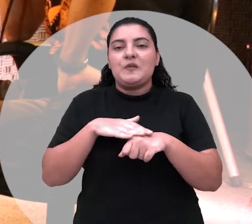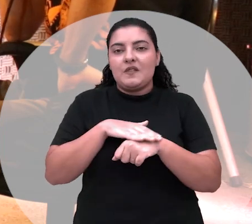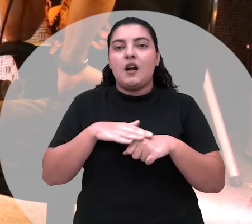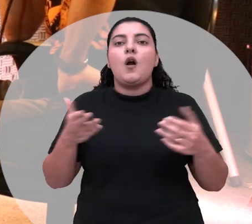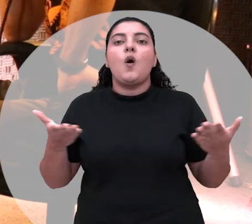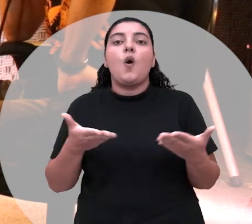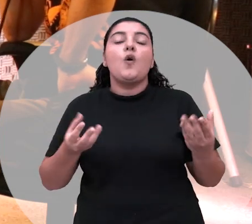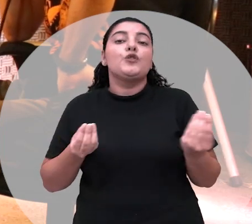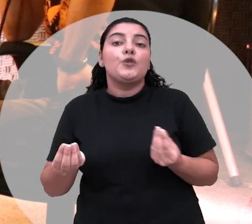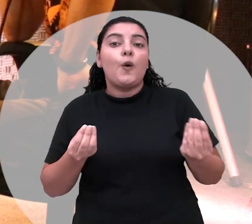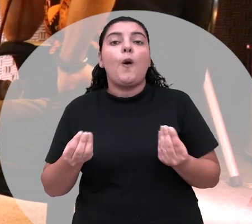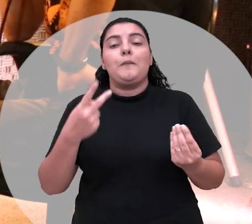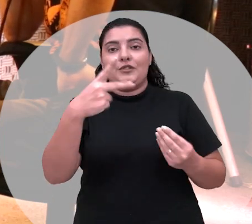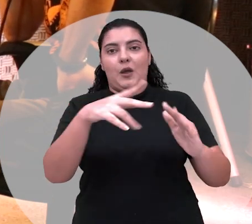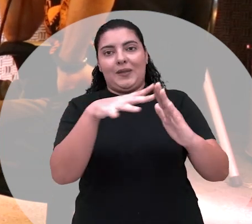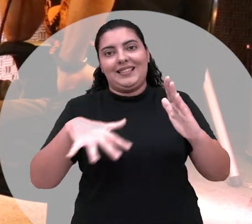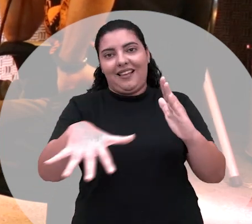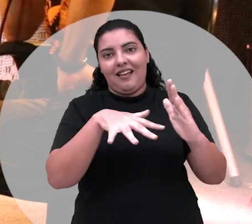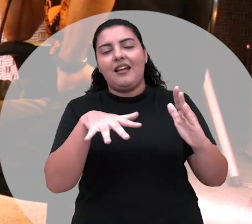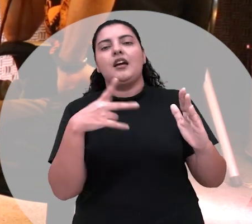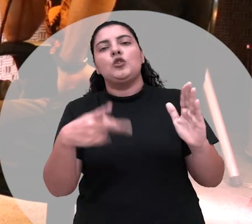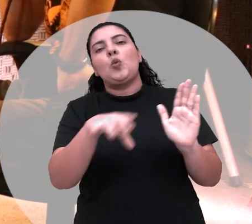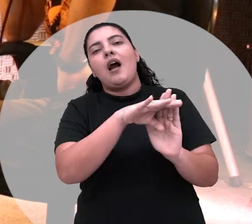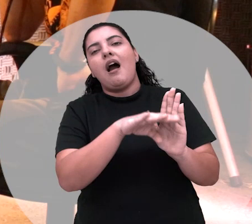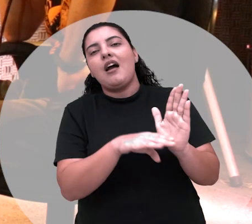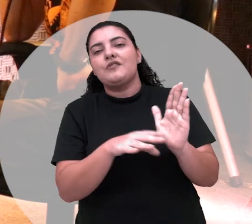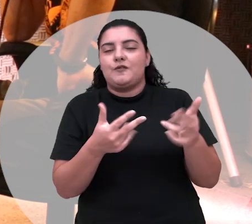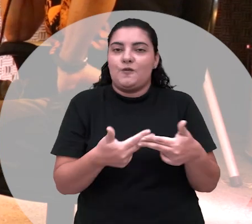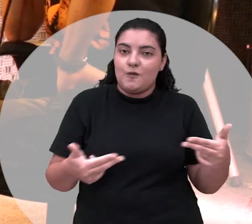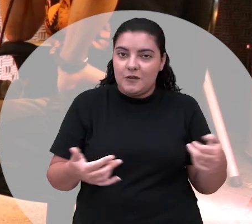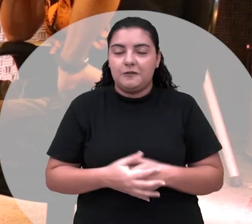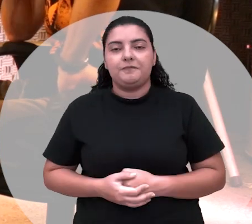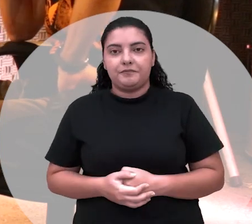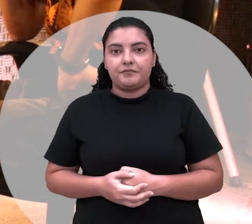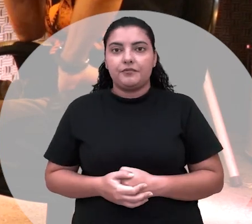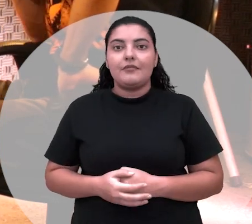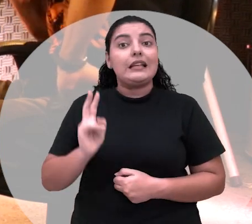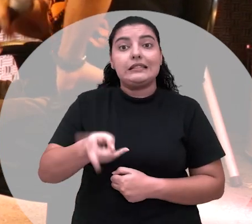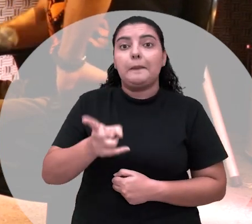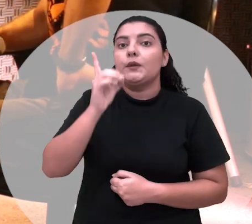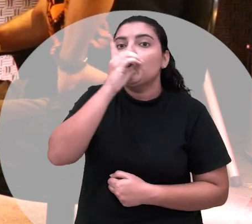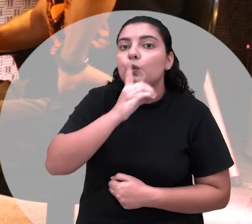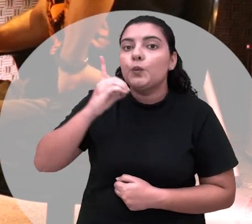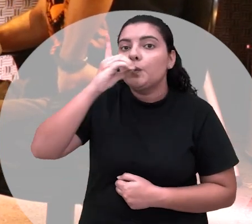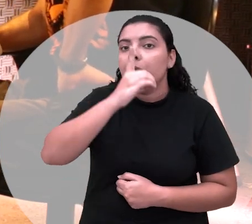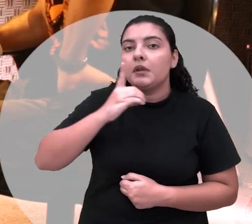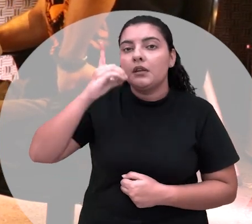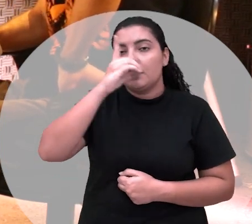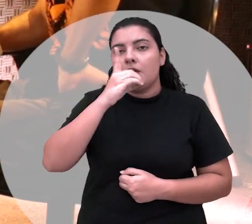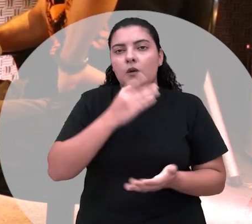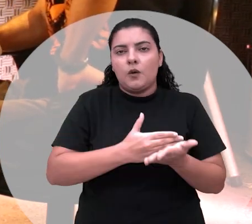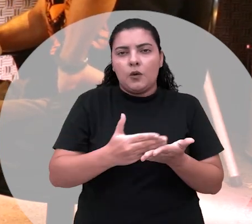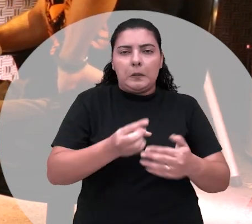é que hoje está o funcionamento da casa? Como é que estão as atividades? A gente funciona nos domingos. Geralmente, a